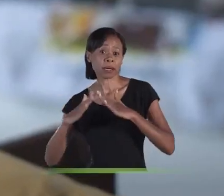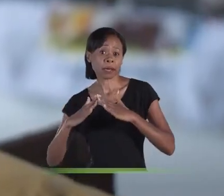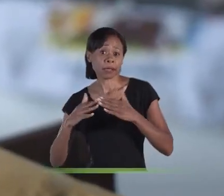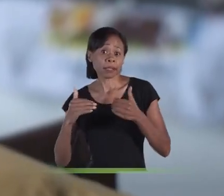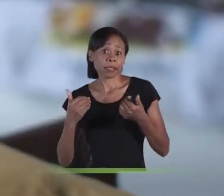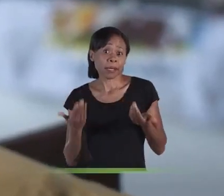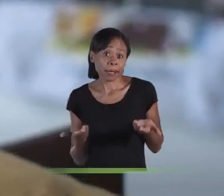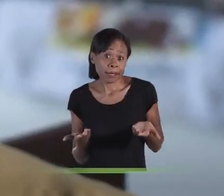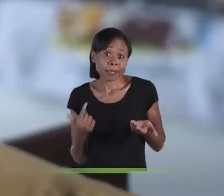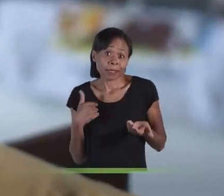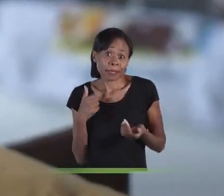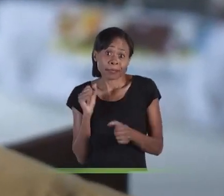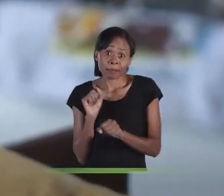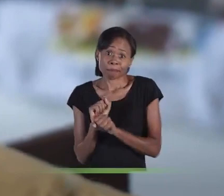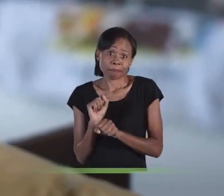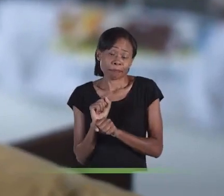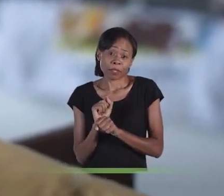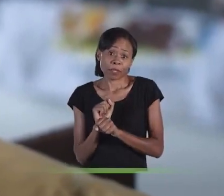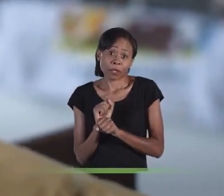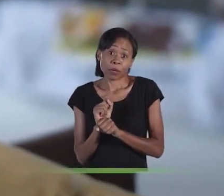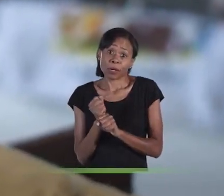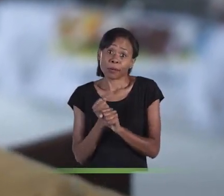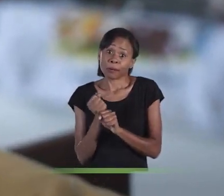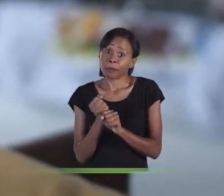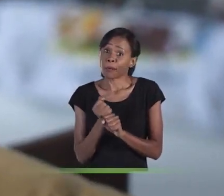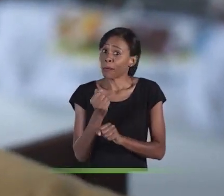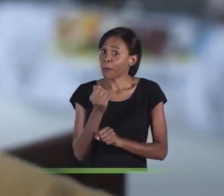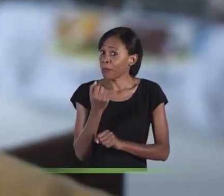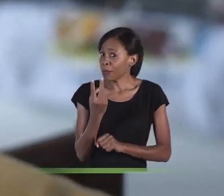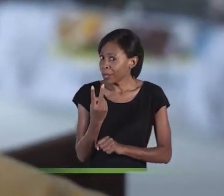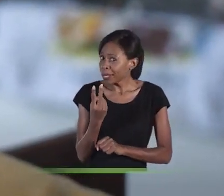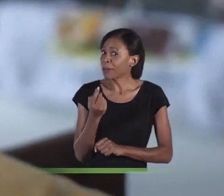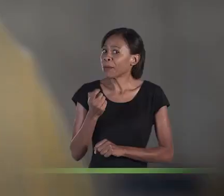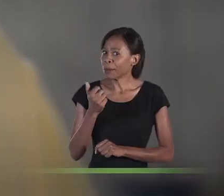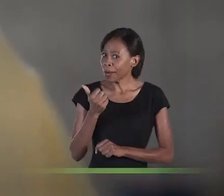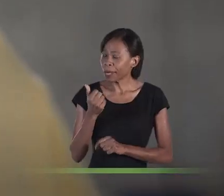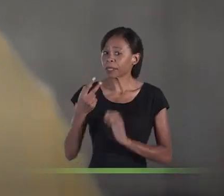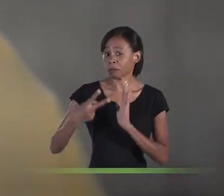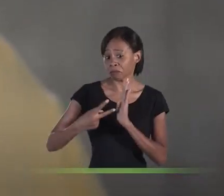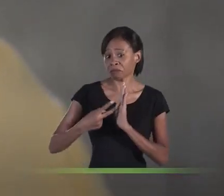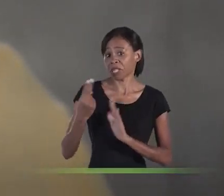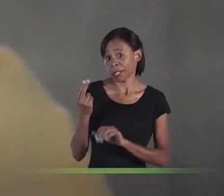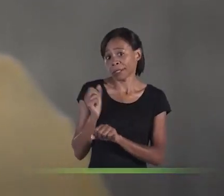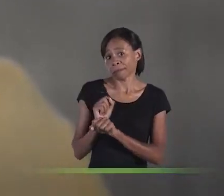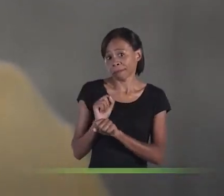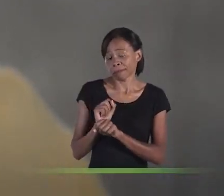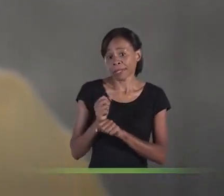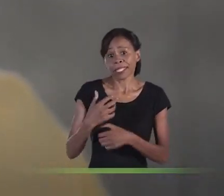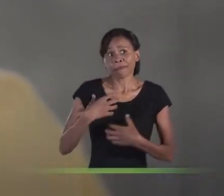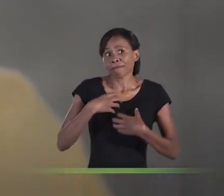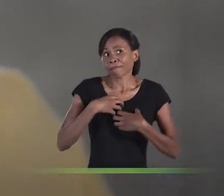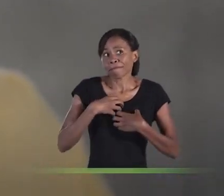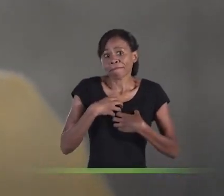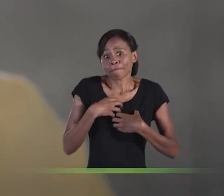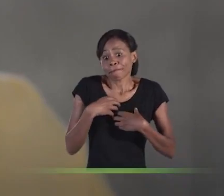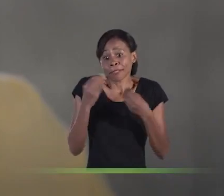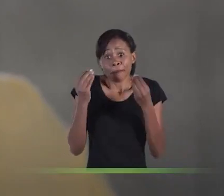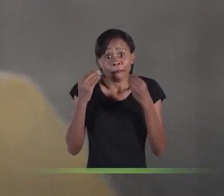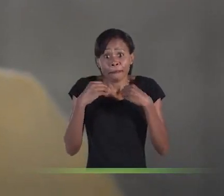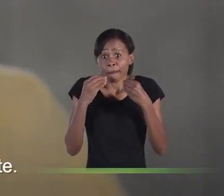aguardando há quase dois anos a cirurgia. A gente se sente potente, porque